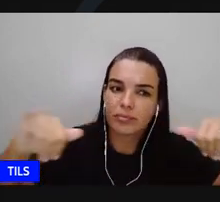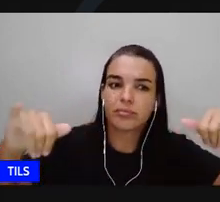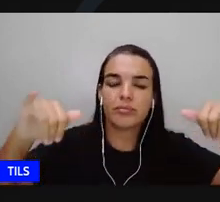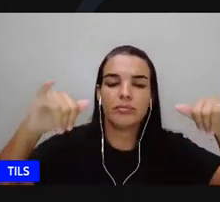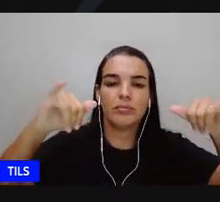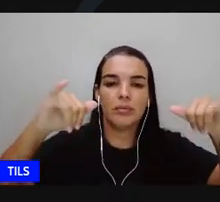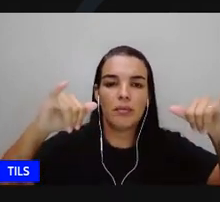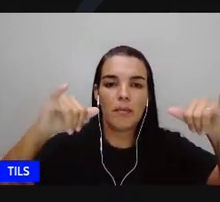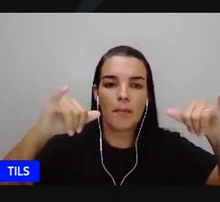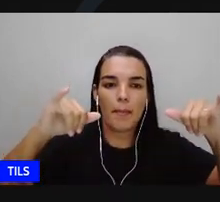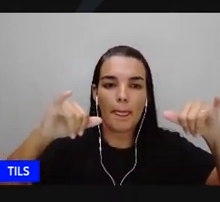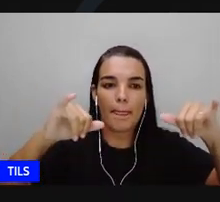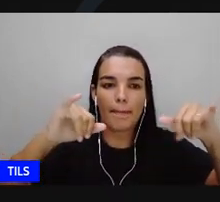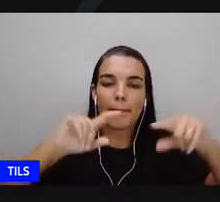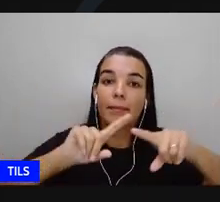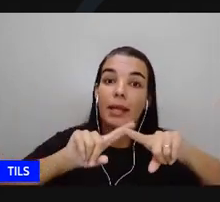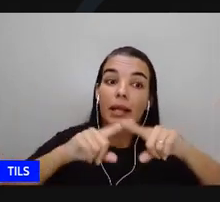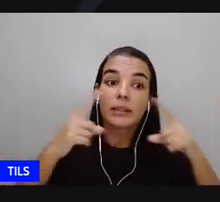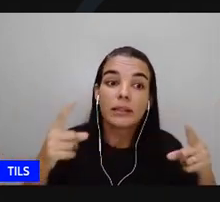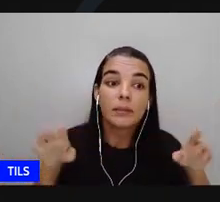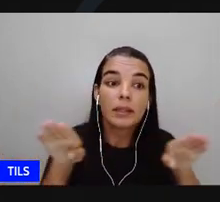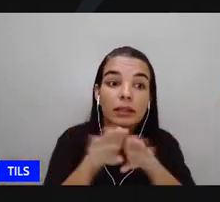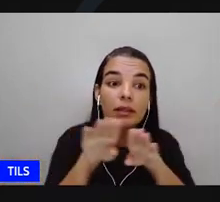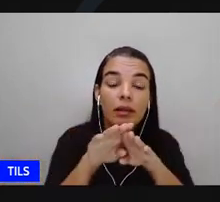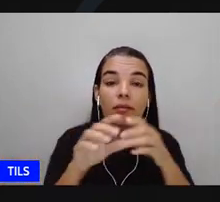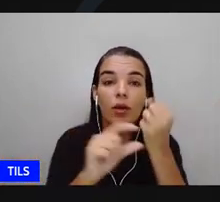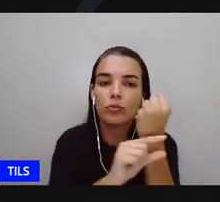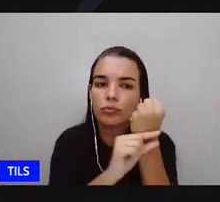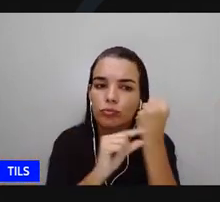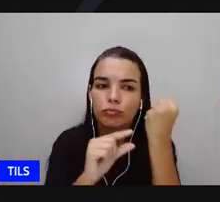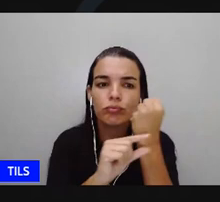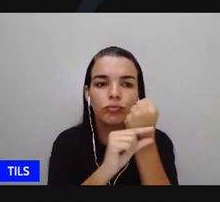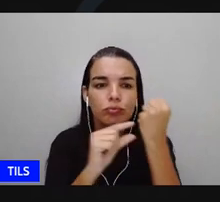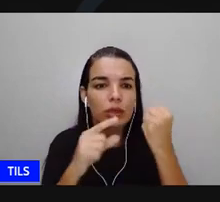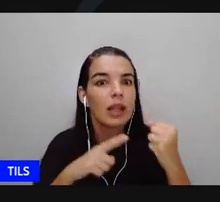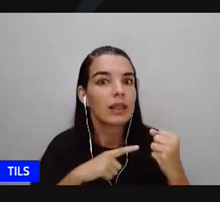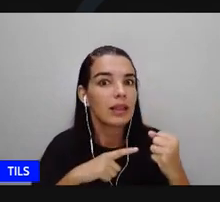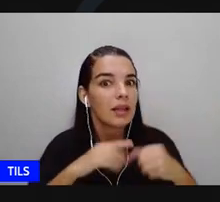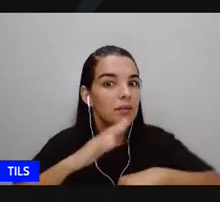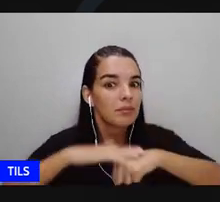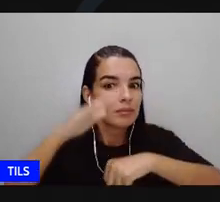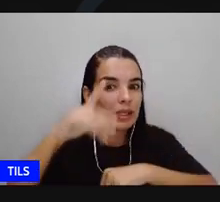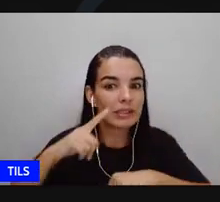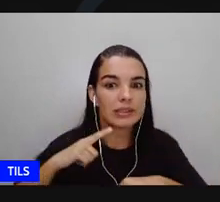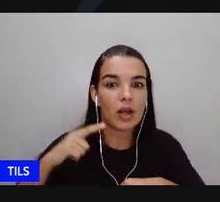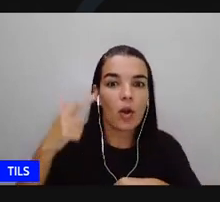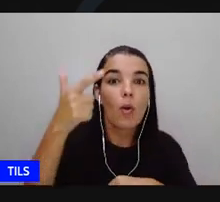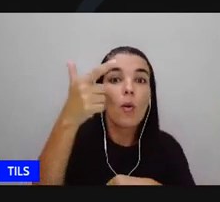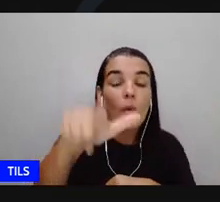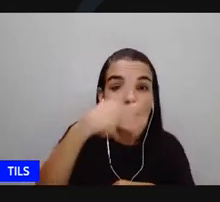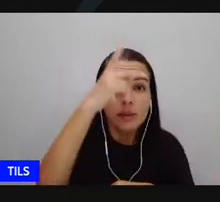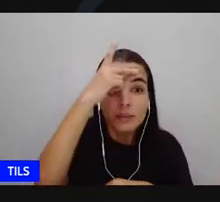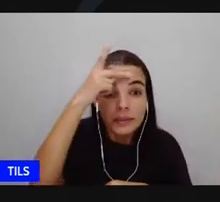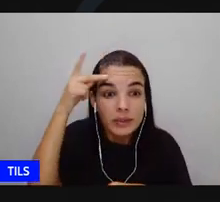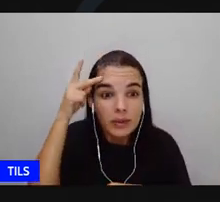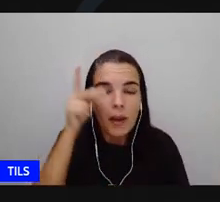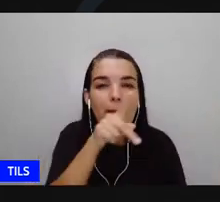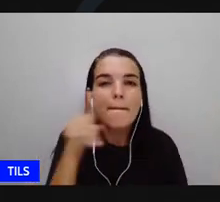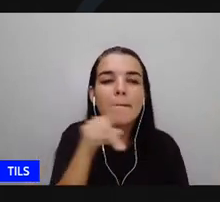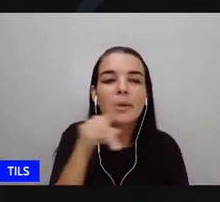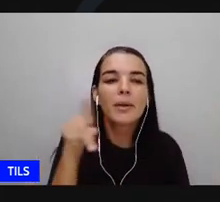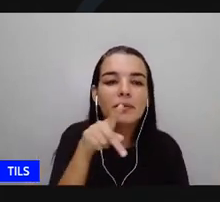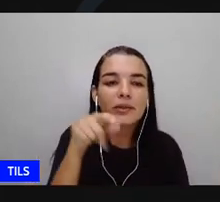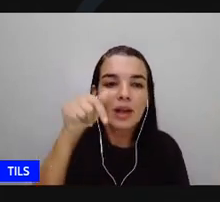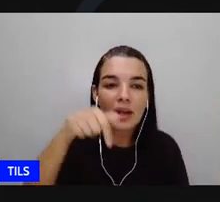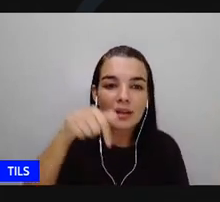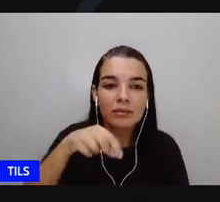eu disse de outras escritórias e escritoras que existem além de Carolina Maria de Jesus eu tenho uma professora que é da